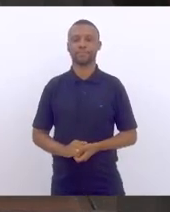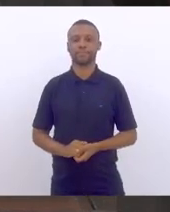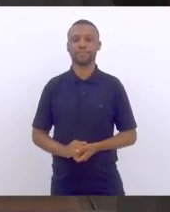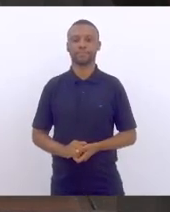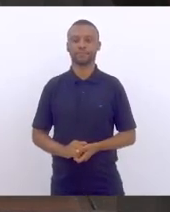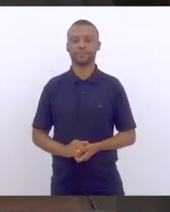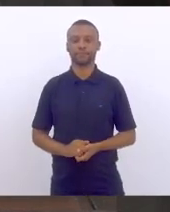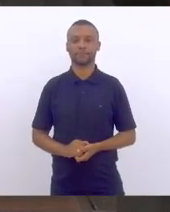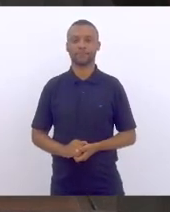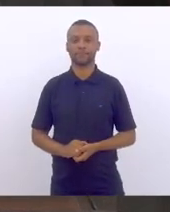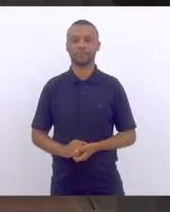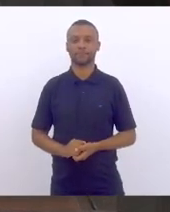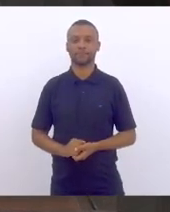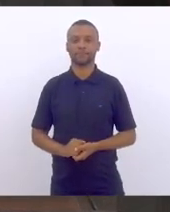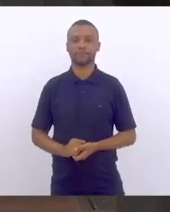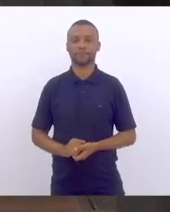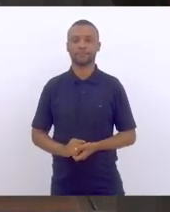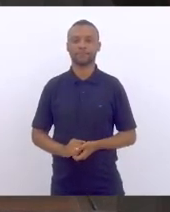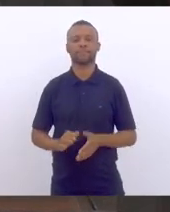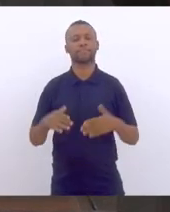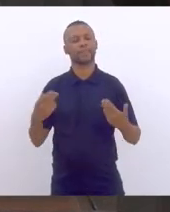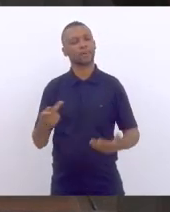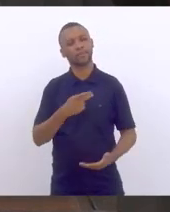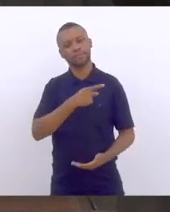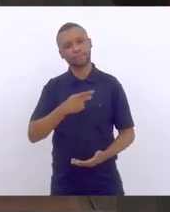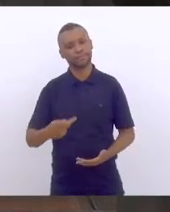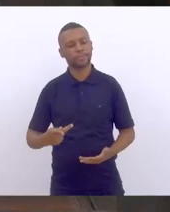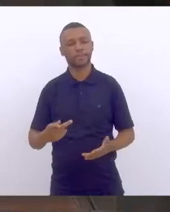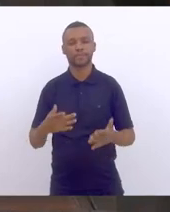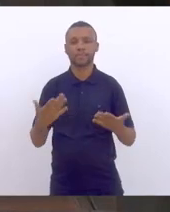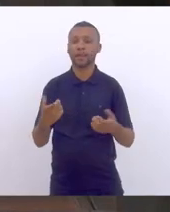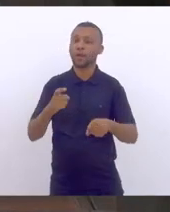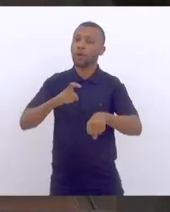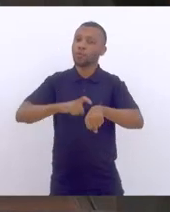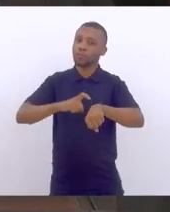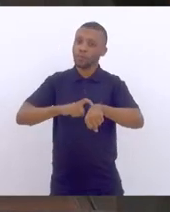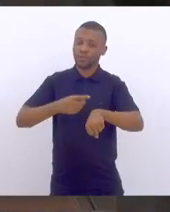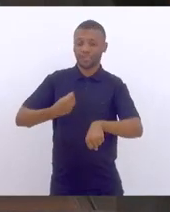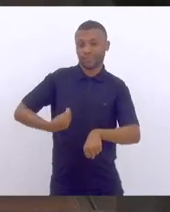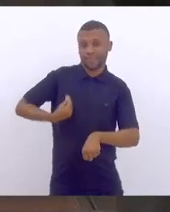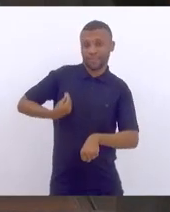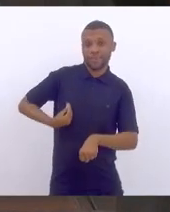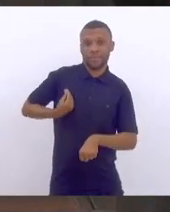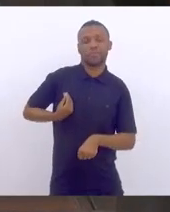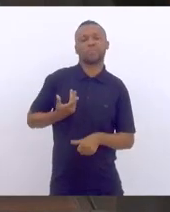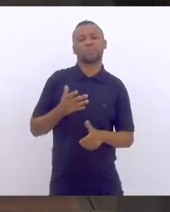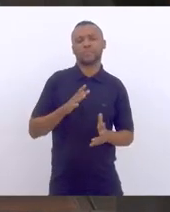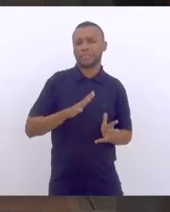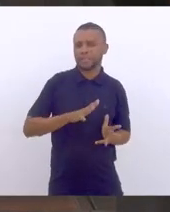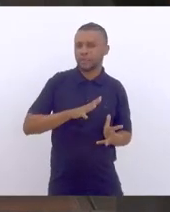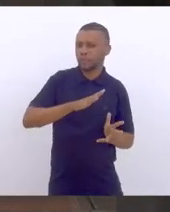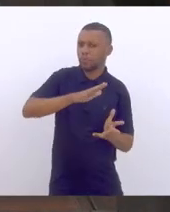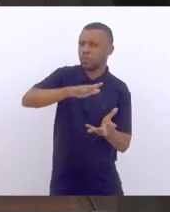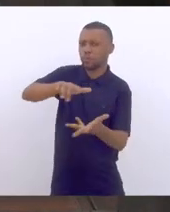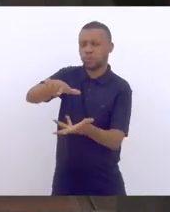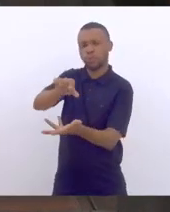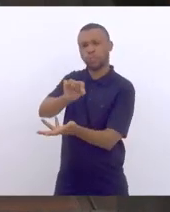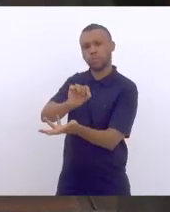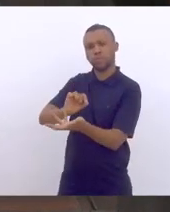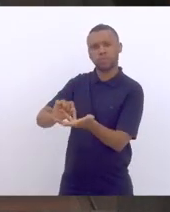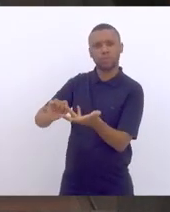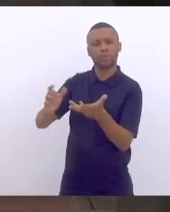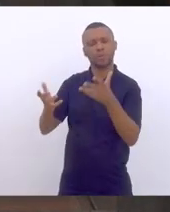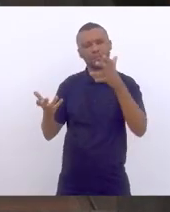a gente vive um mundo de muitas agonias. Ontem,